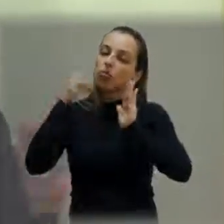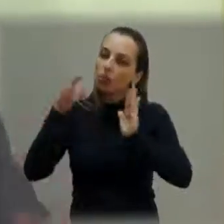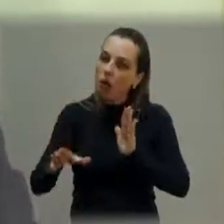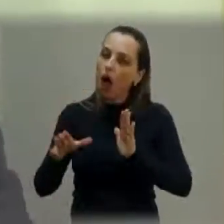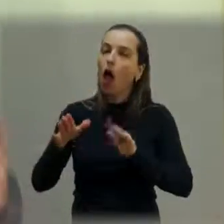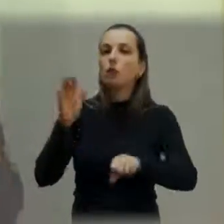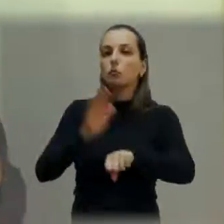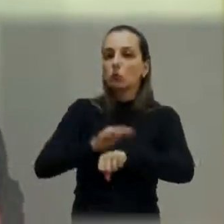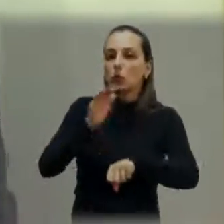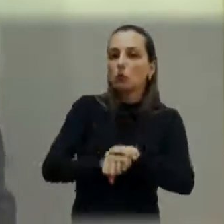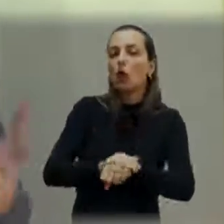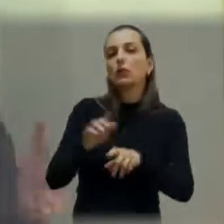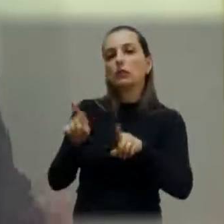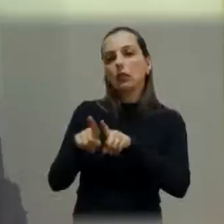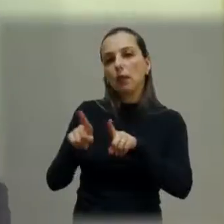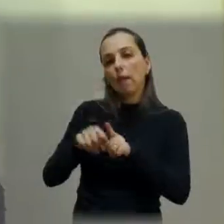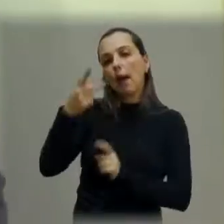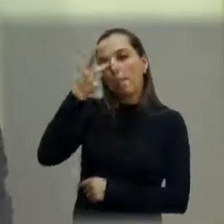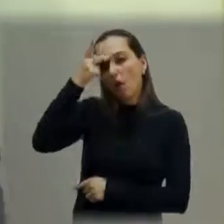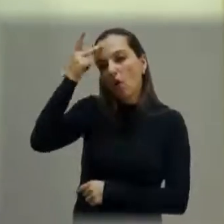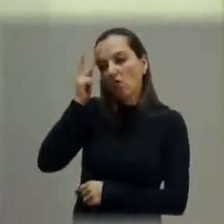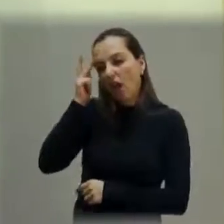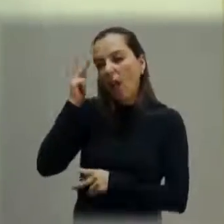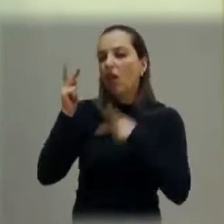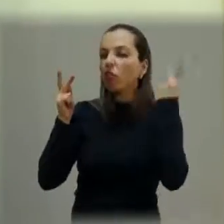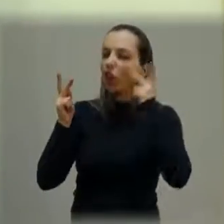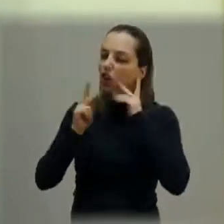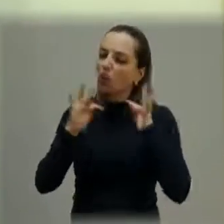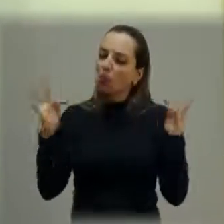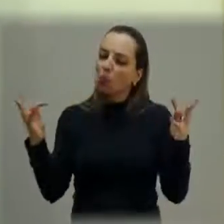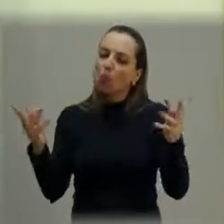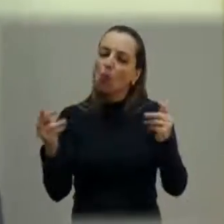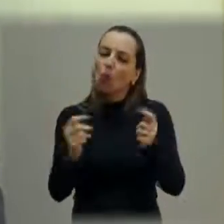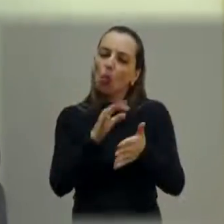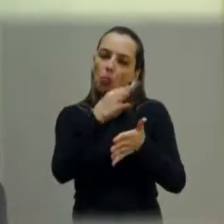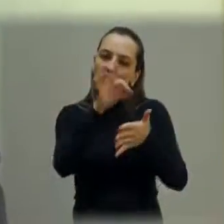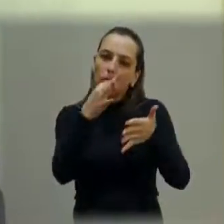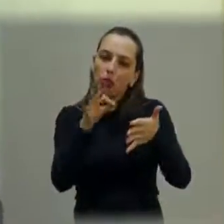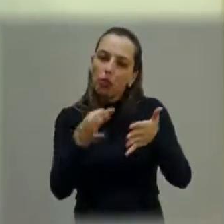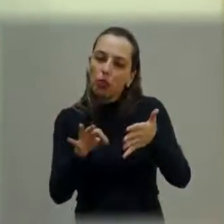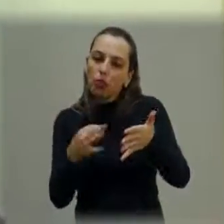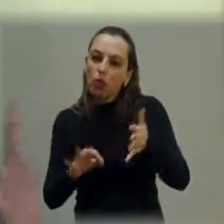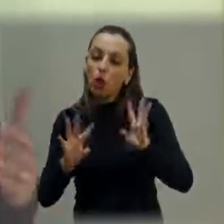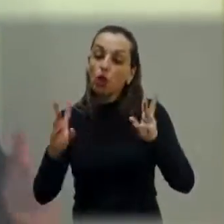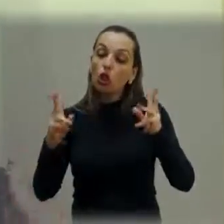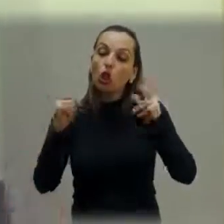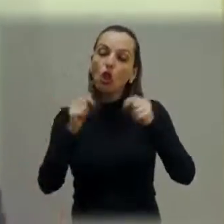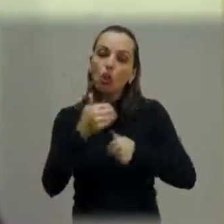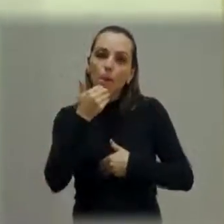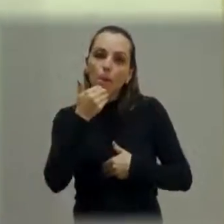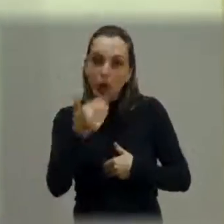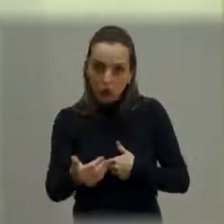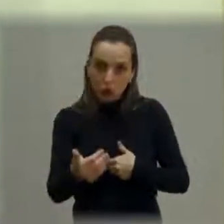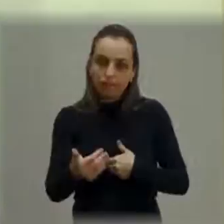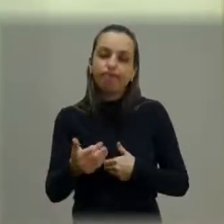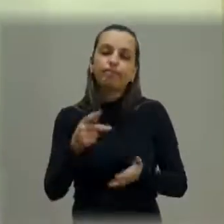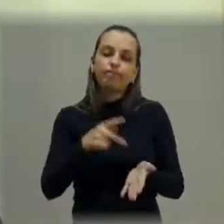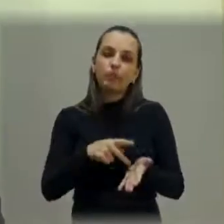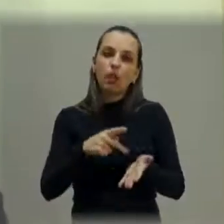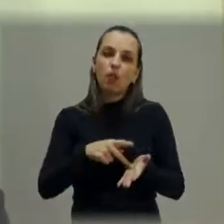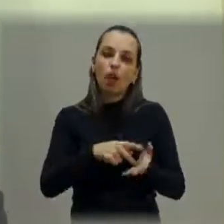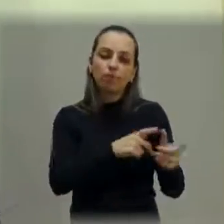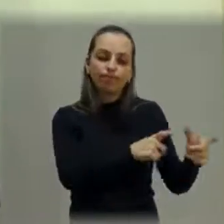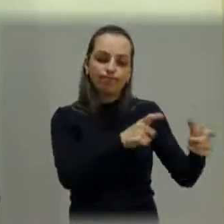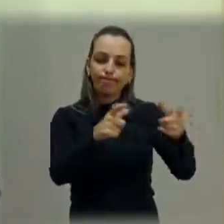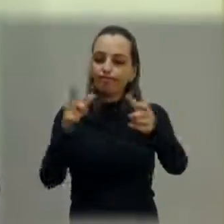tem o Porsani, tem o Zé. acho que todos os vereadores têm... A gente não é vereadores de bairro, né? A gente atende todos os lugares.